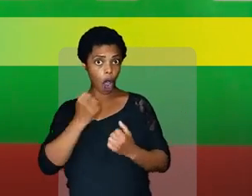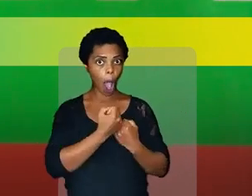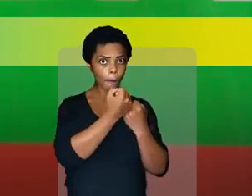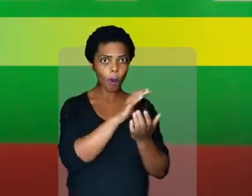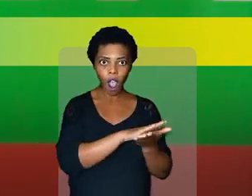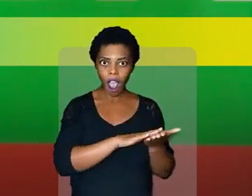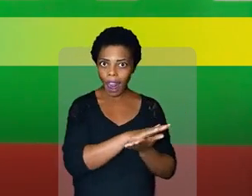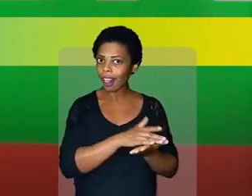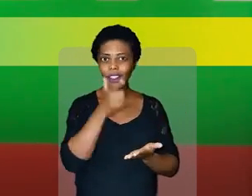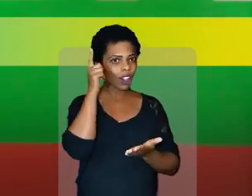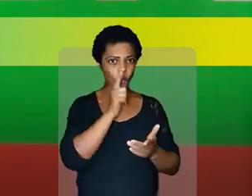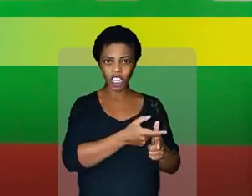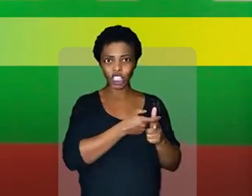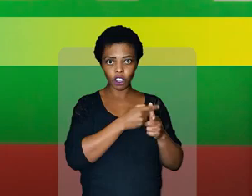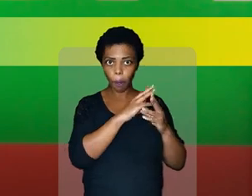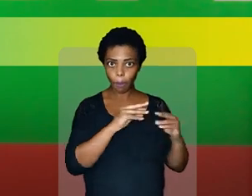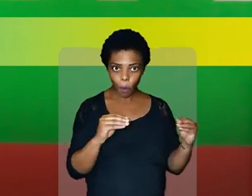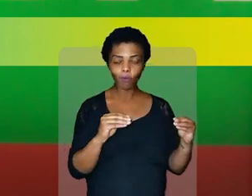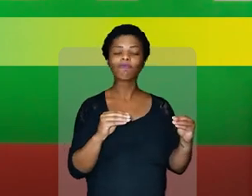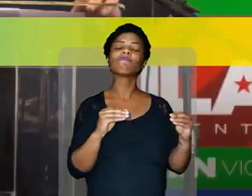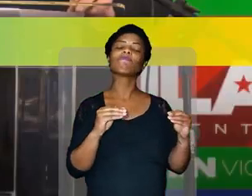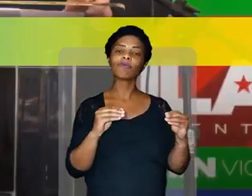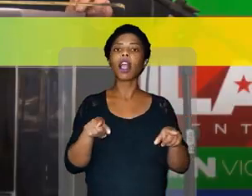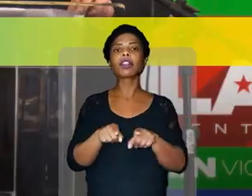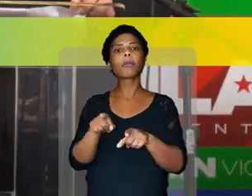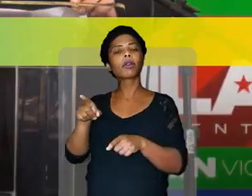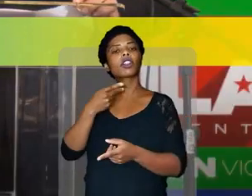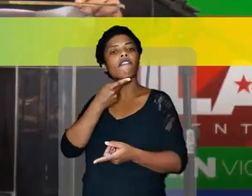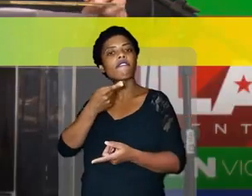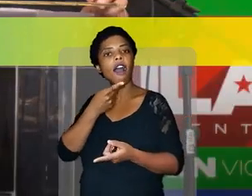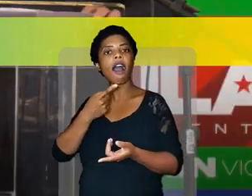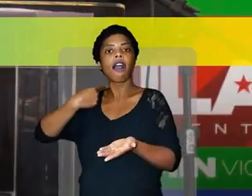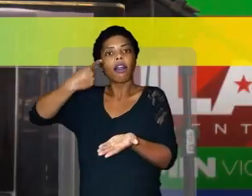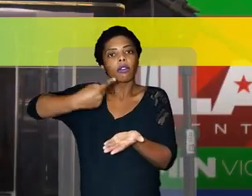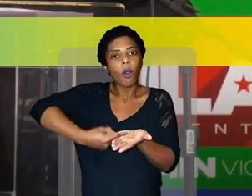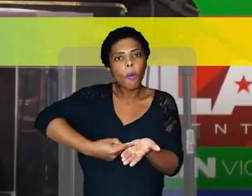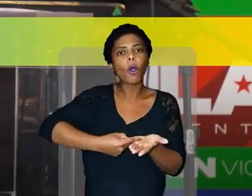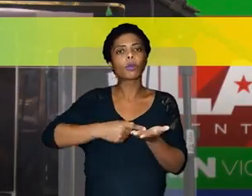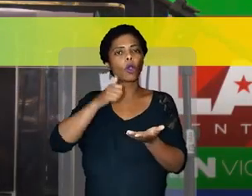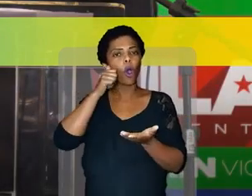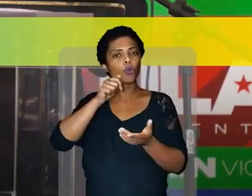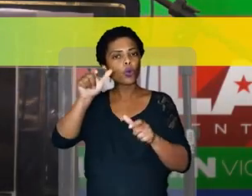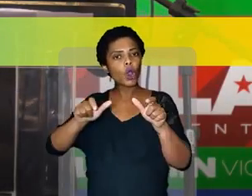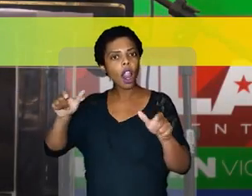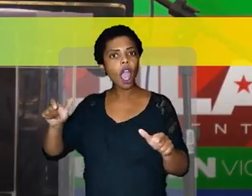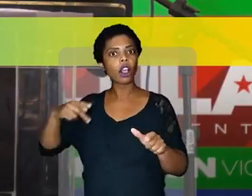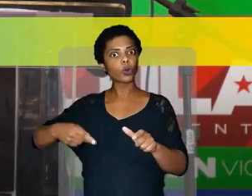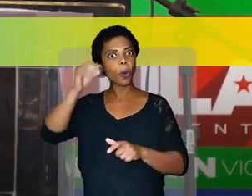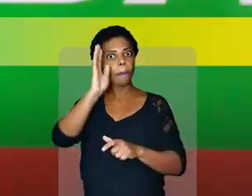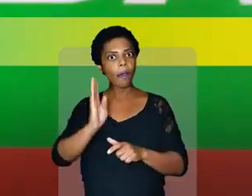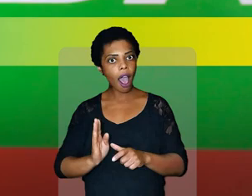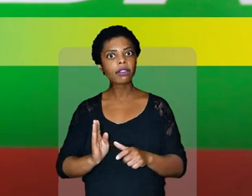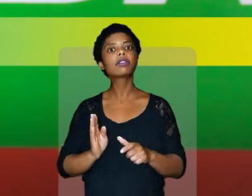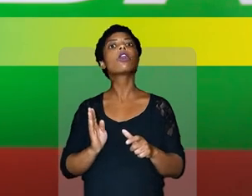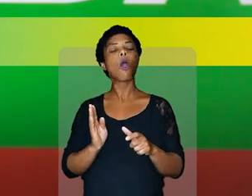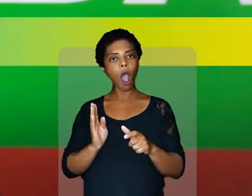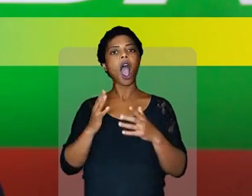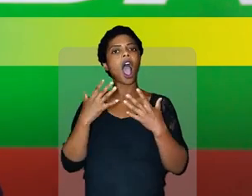endividamento sem o apoio direto do governo federal. Quando o senhor, num compromisso com as mulheres brasileiras,